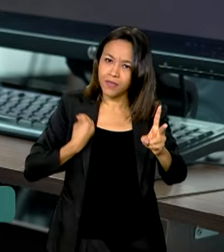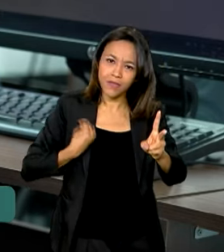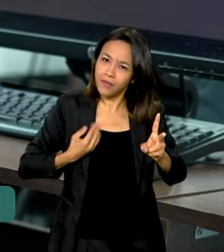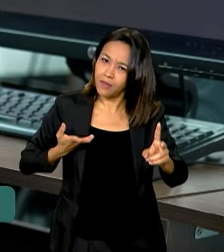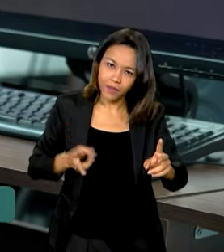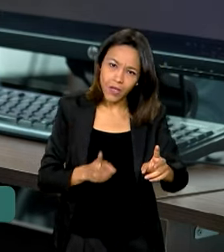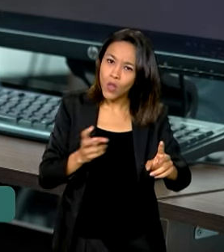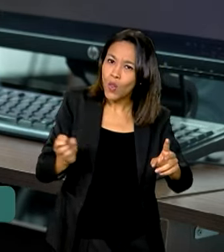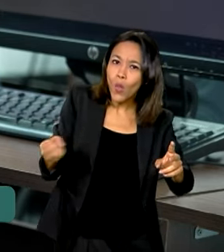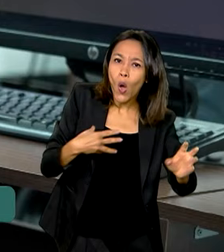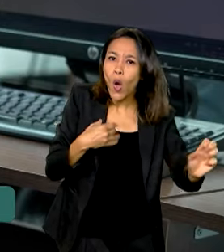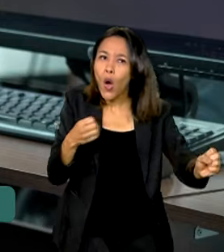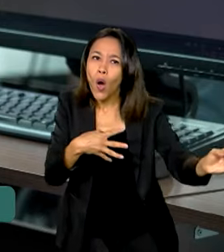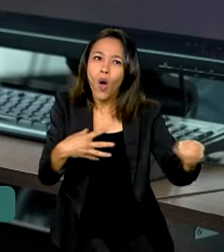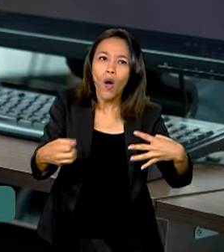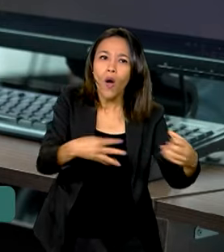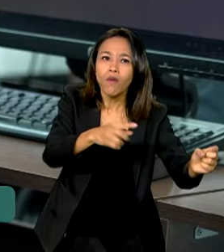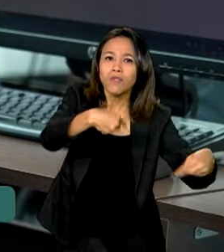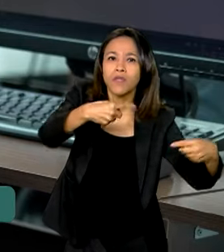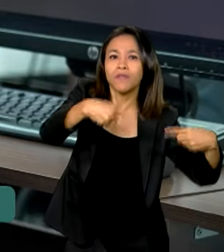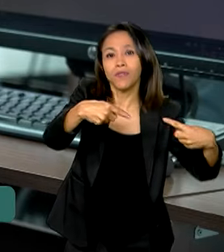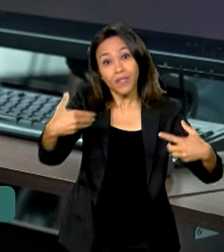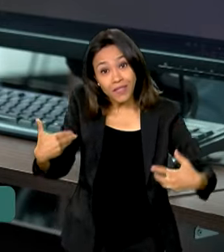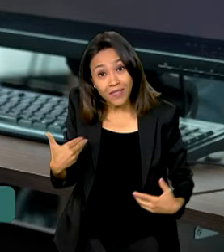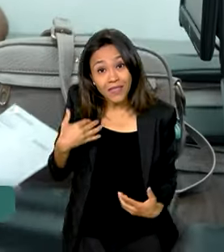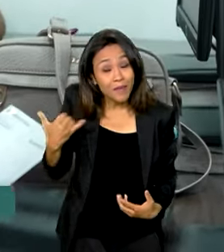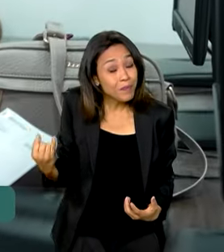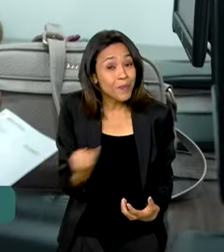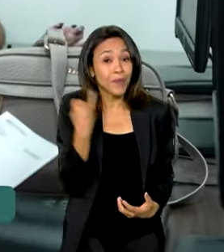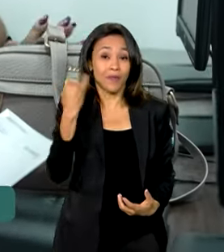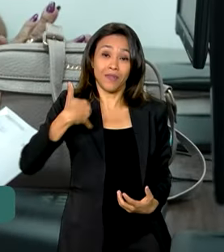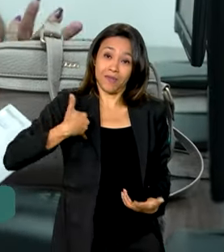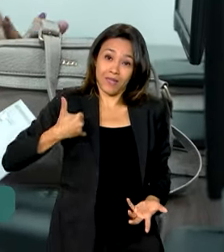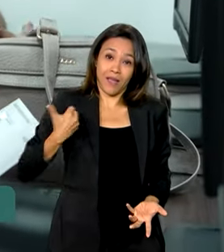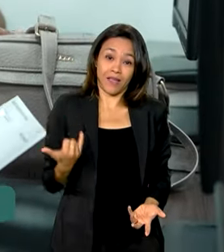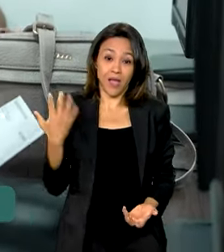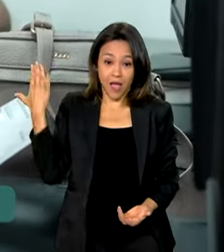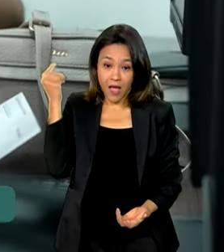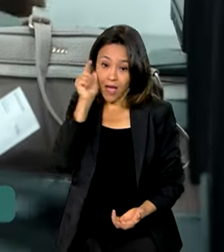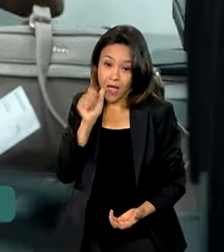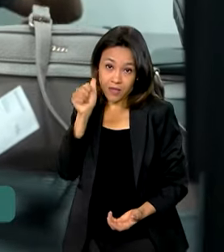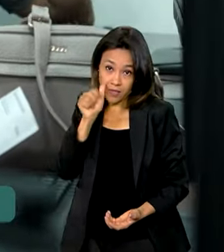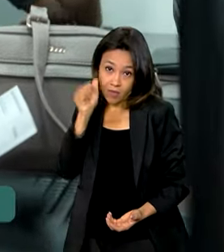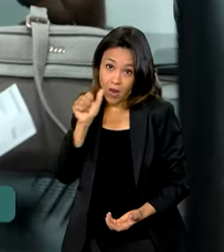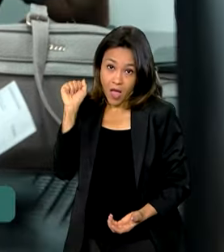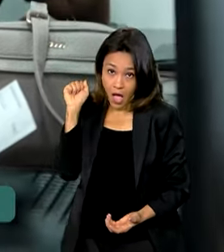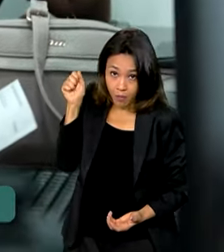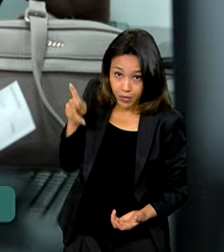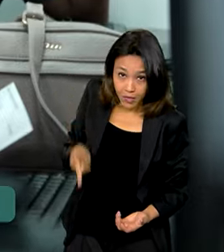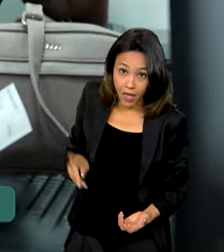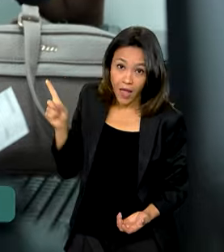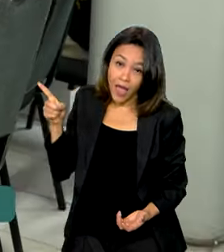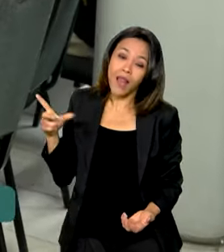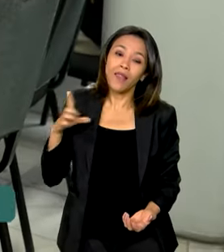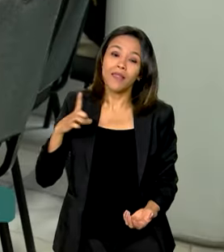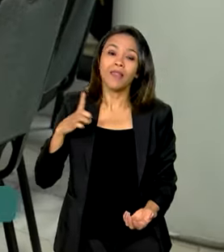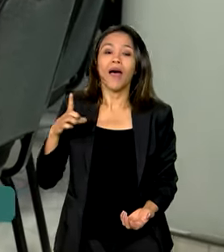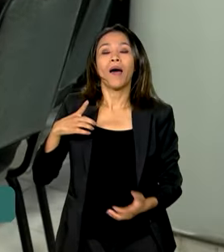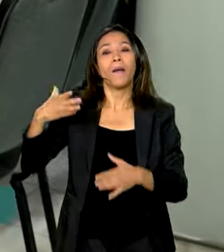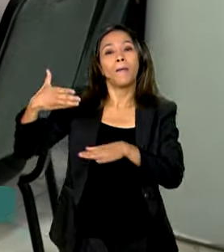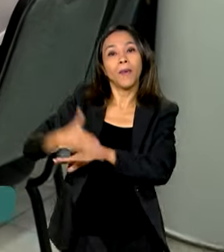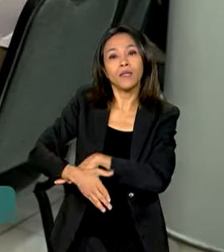são nobres desafios e isso é muito importante para essa idade. A aposentada é uma das alunas beneficiadas pelo programa